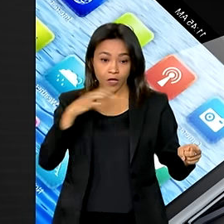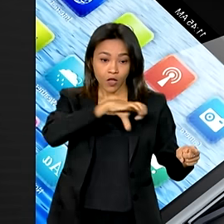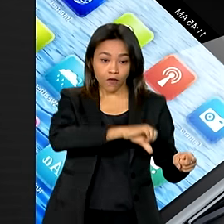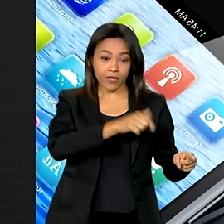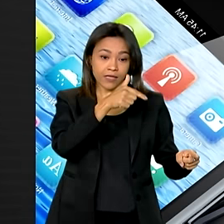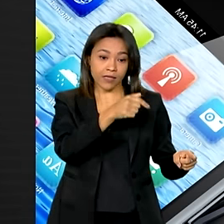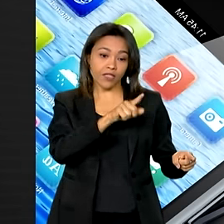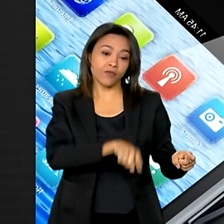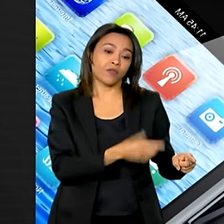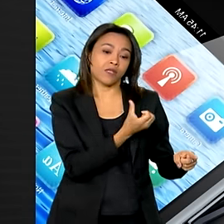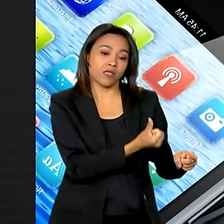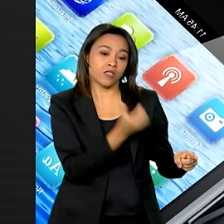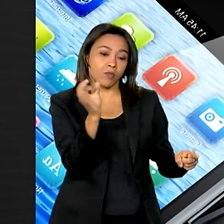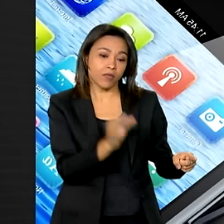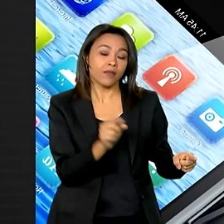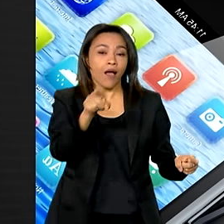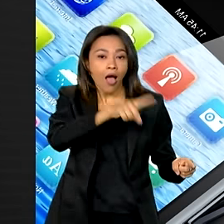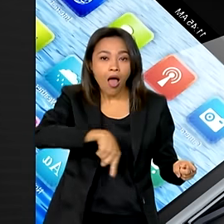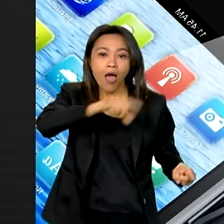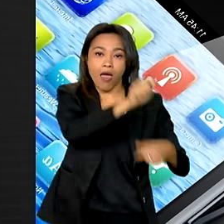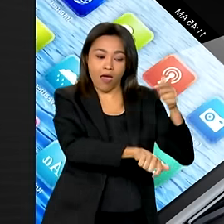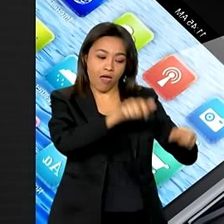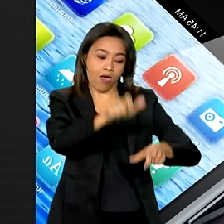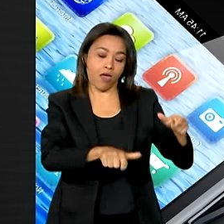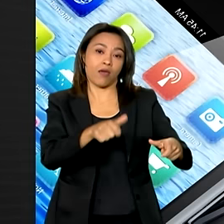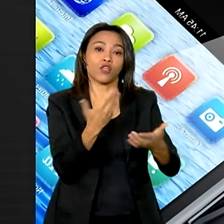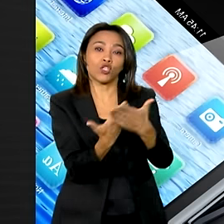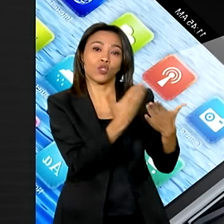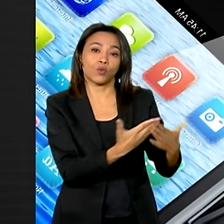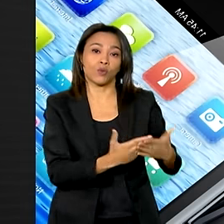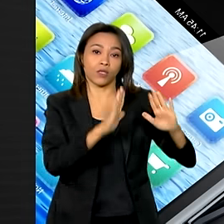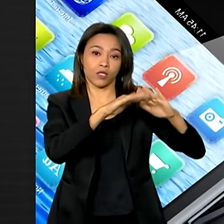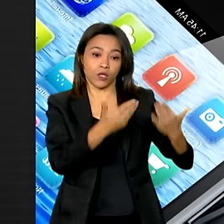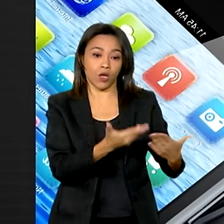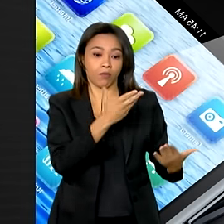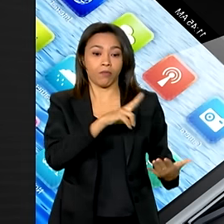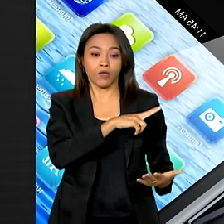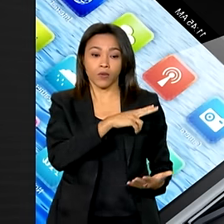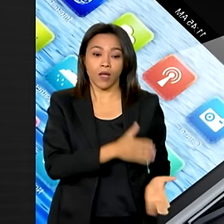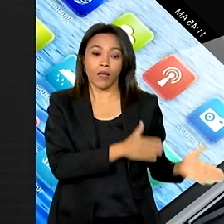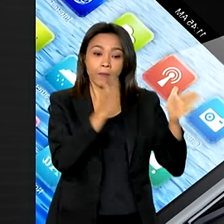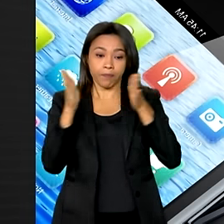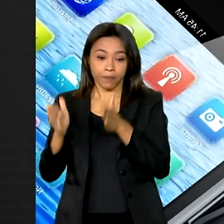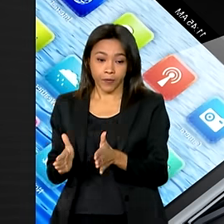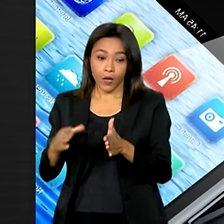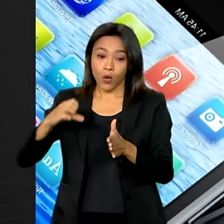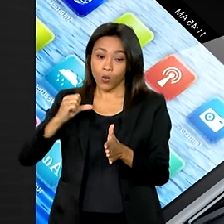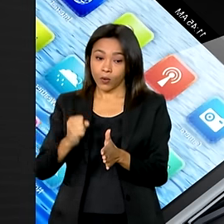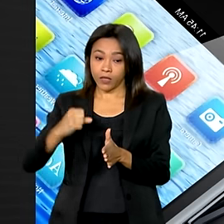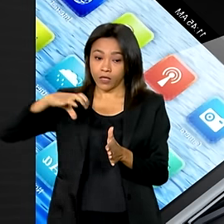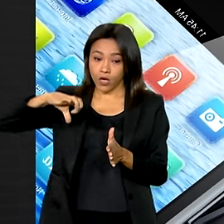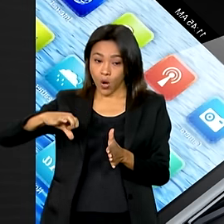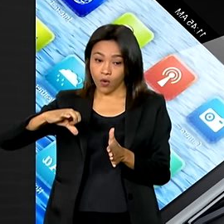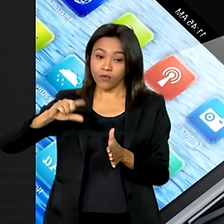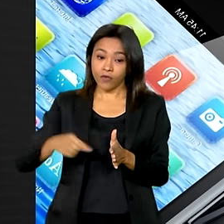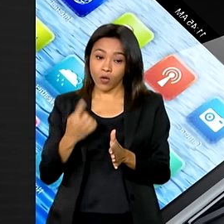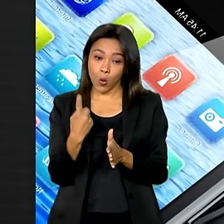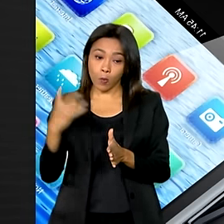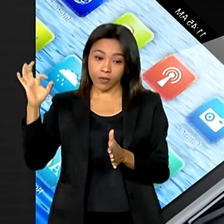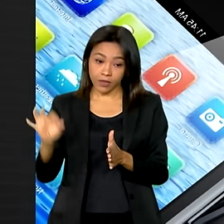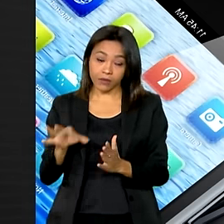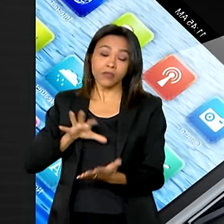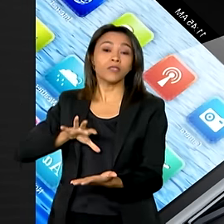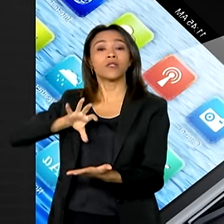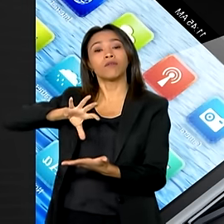% deles são alunos da rede privada. E 89,1% estão matriculados